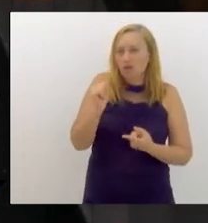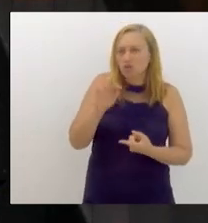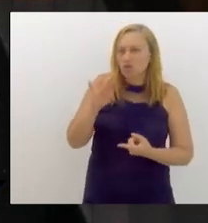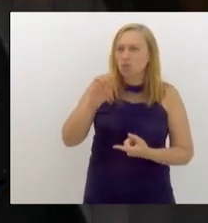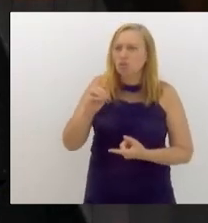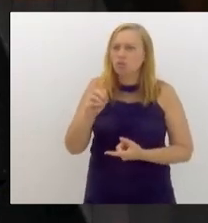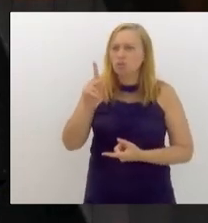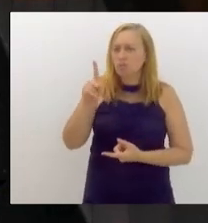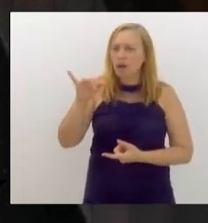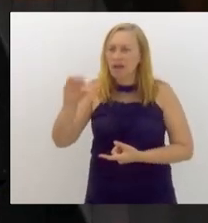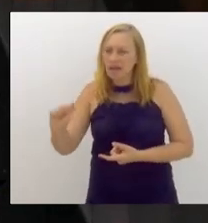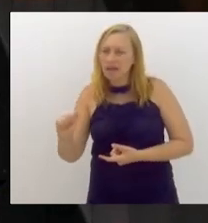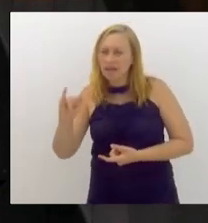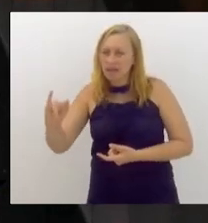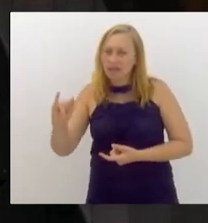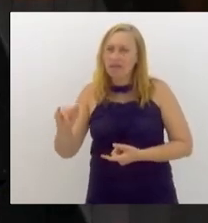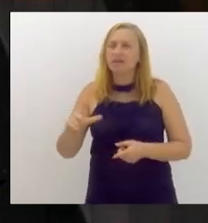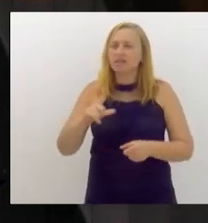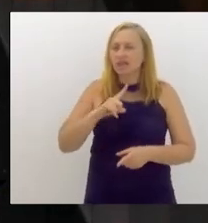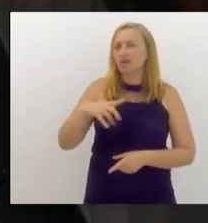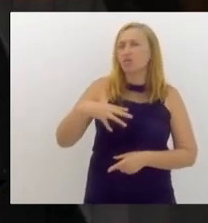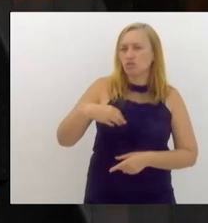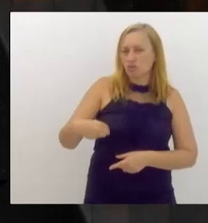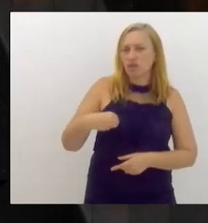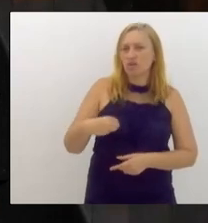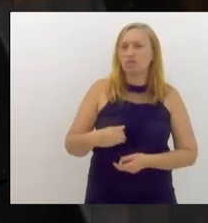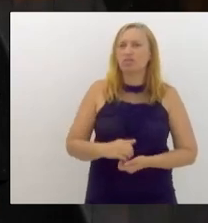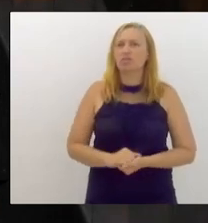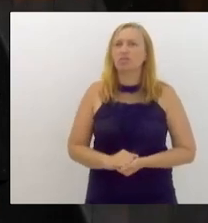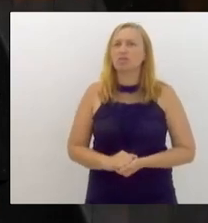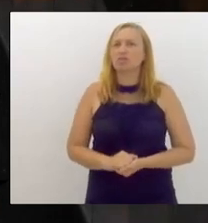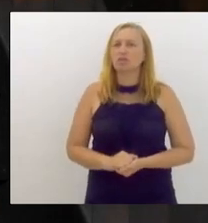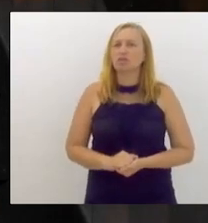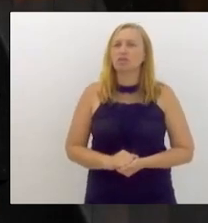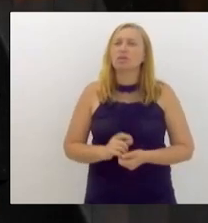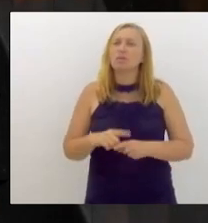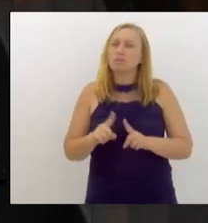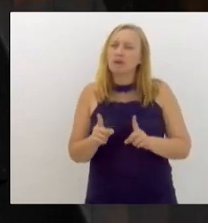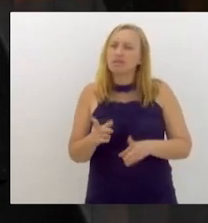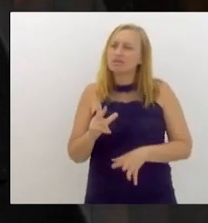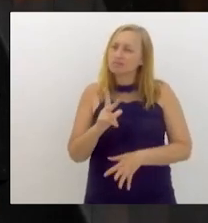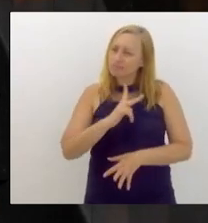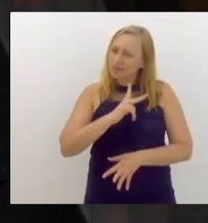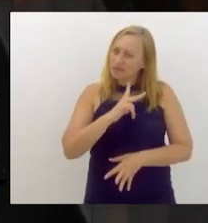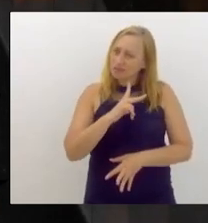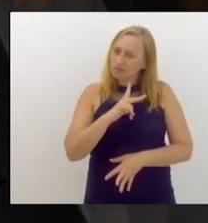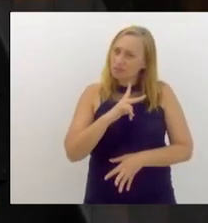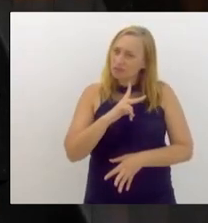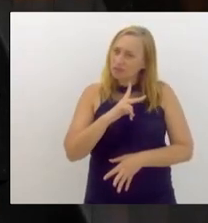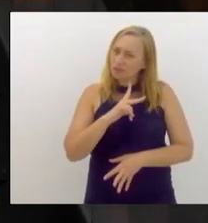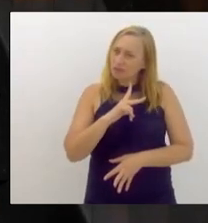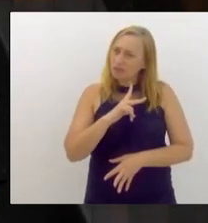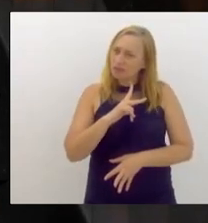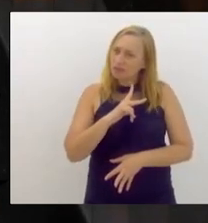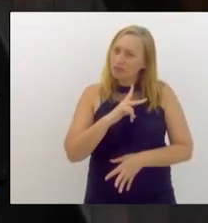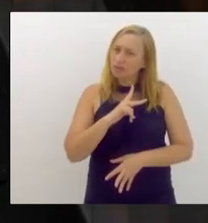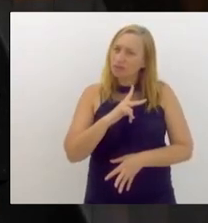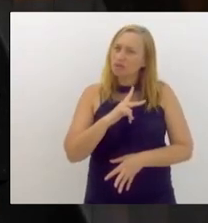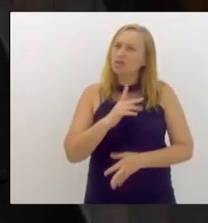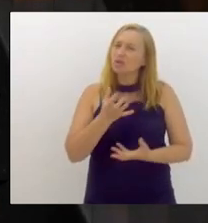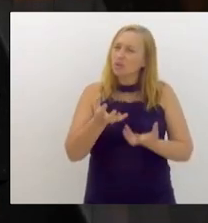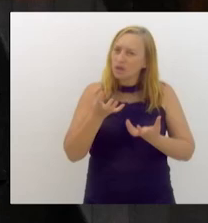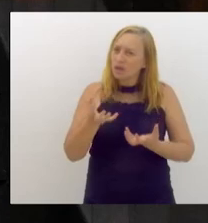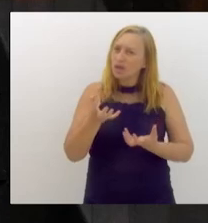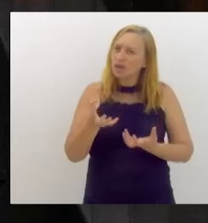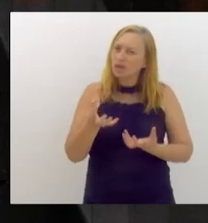porque tem o Tony filho, não é? mas particularmente nessa oportunidade, eu quero